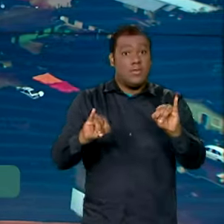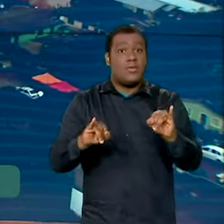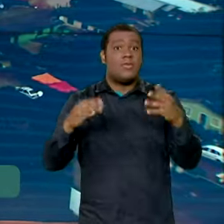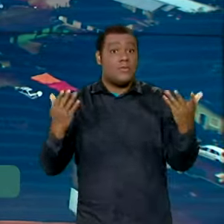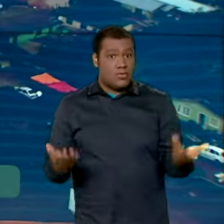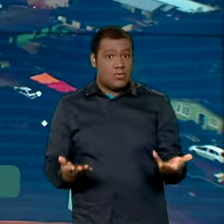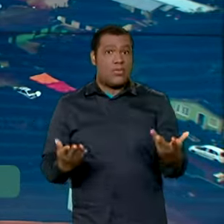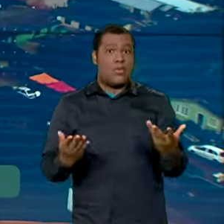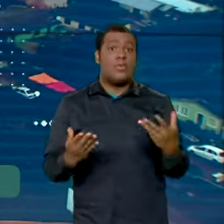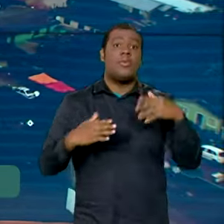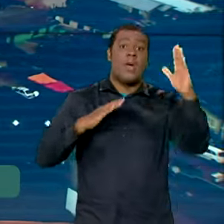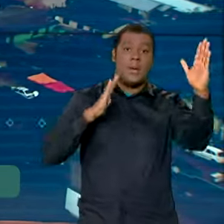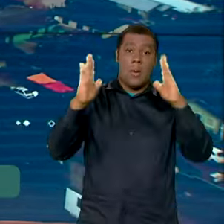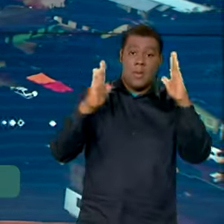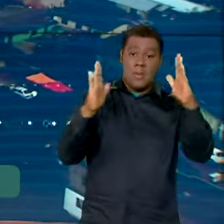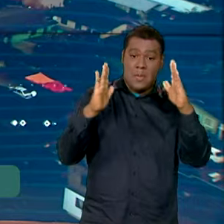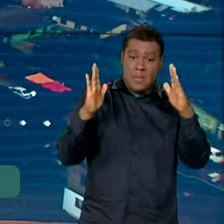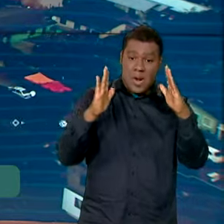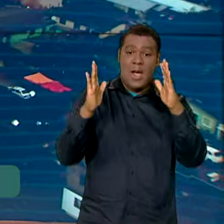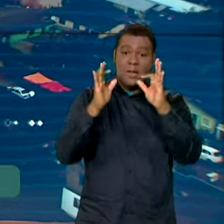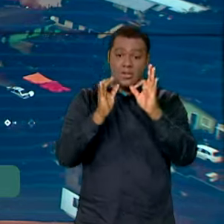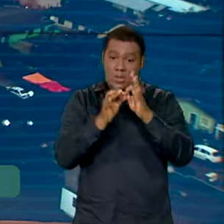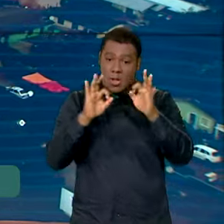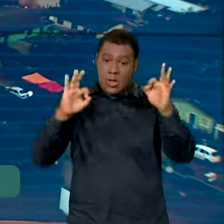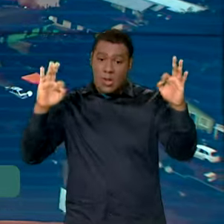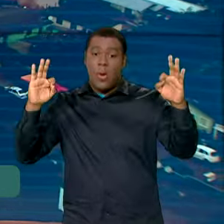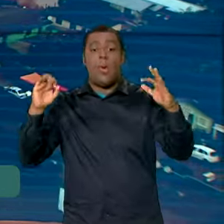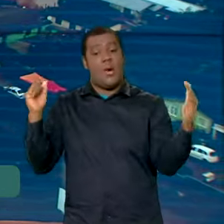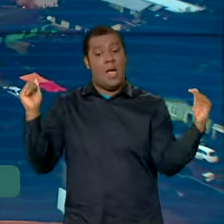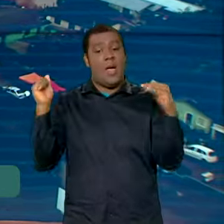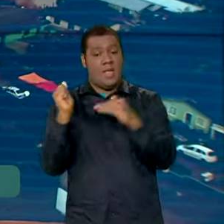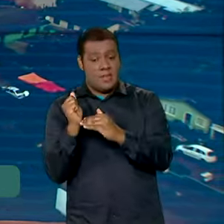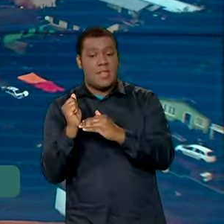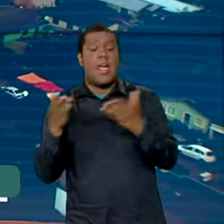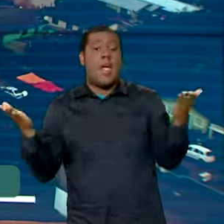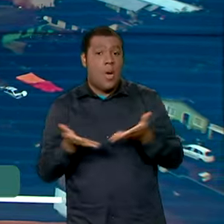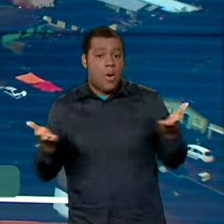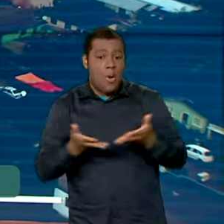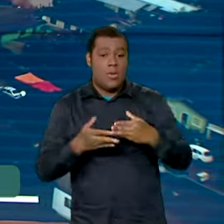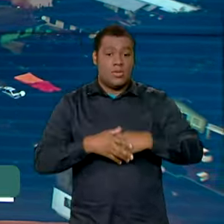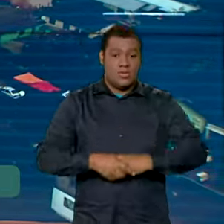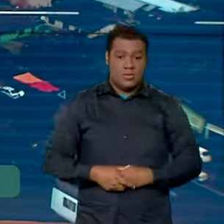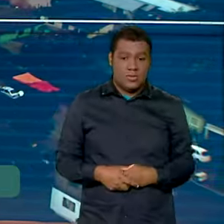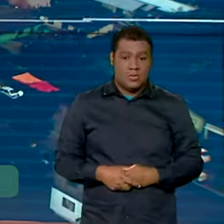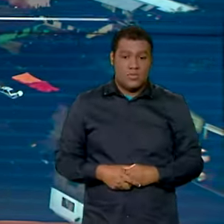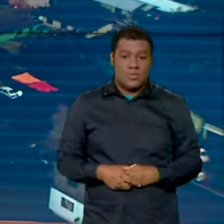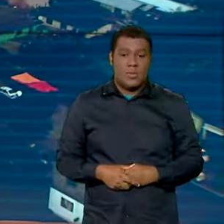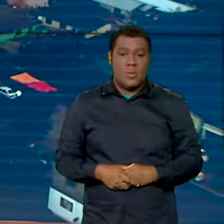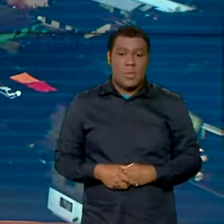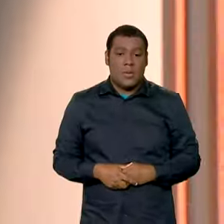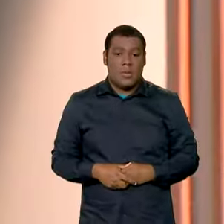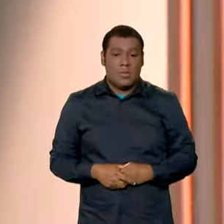calamidade que atingiram o Estado. Os procedimentos devem ser realizados na página do participante.